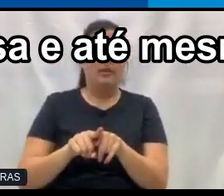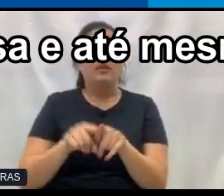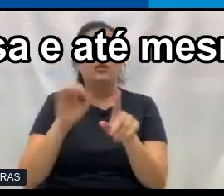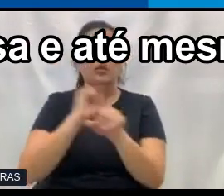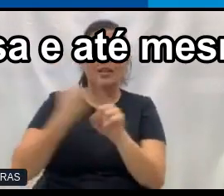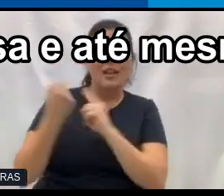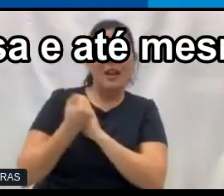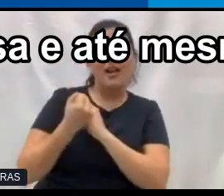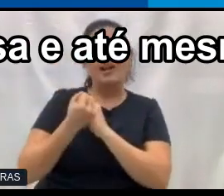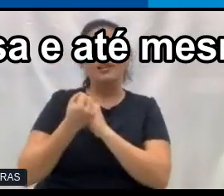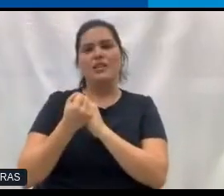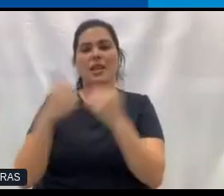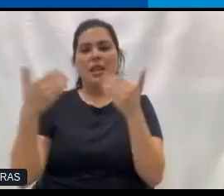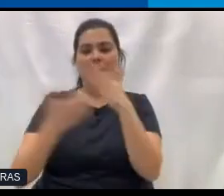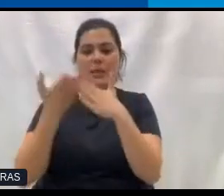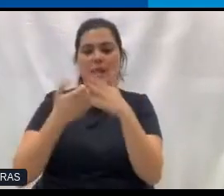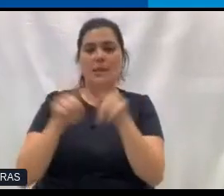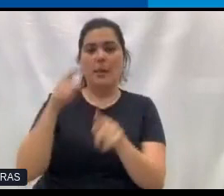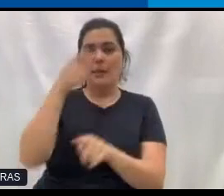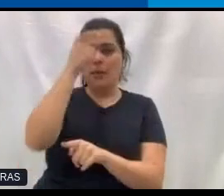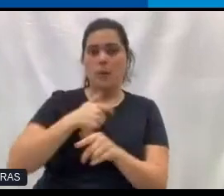e até mesmo como pessoas, né?